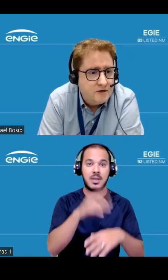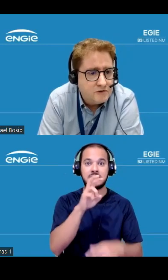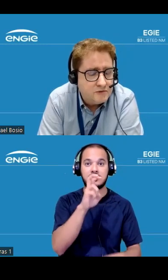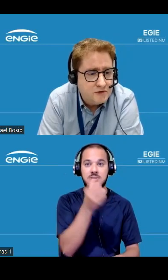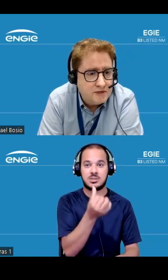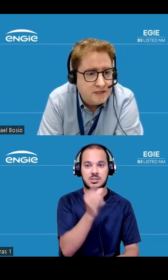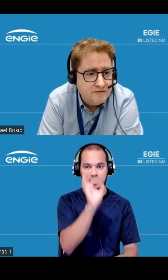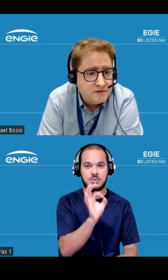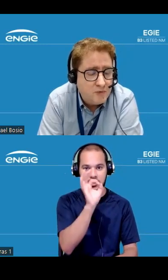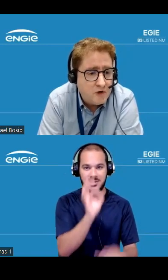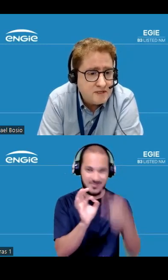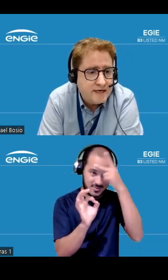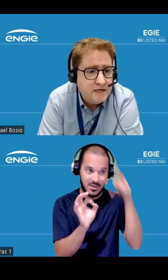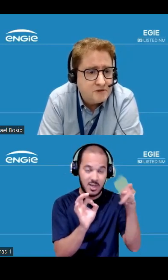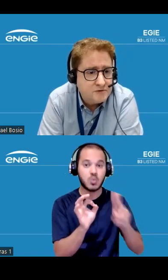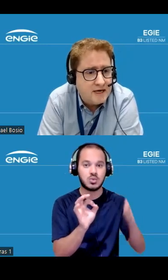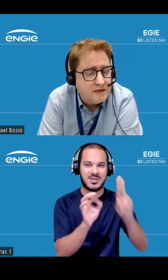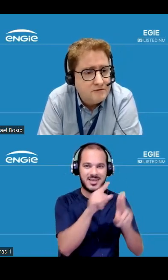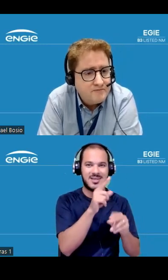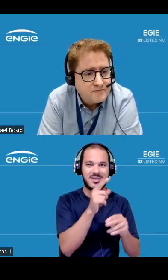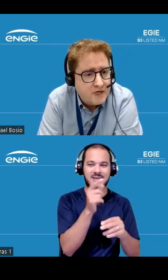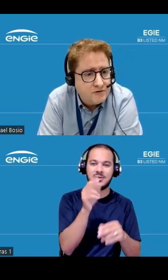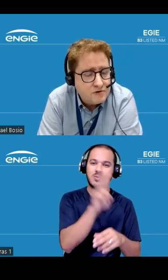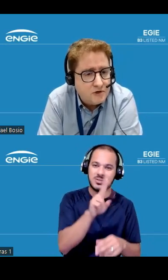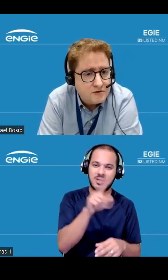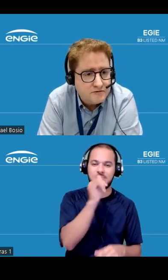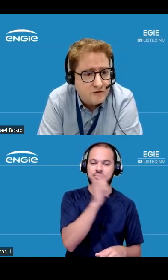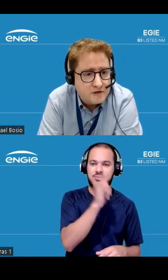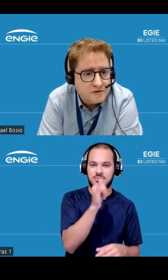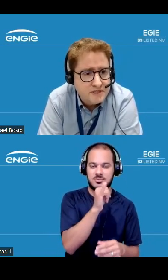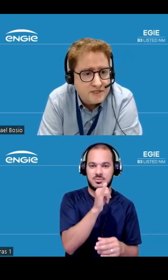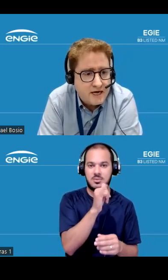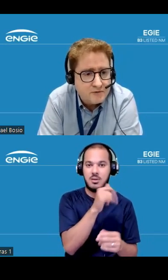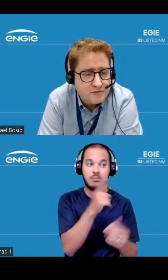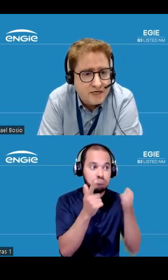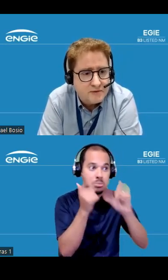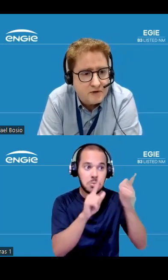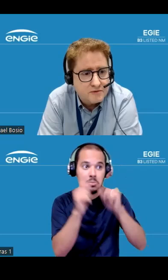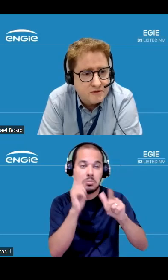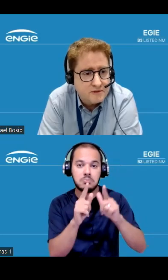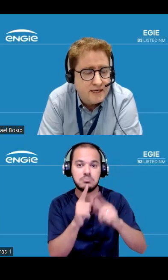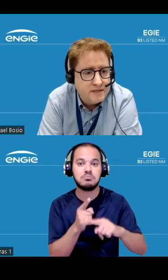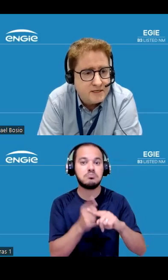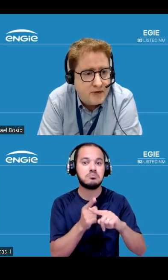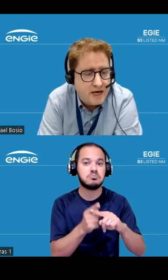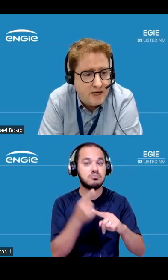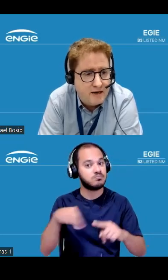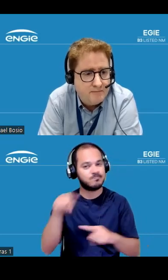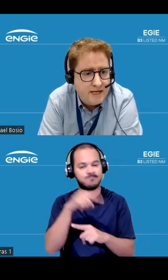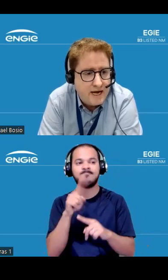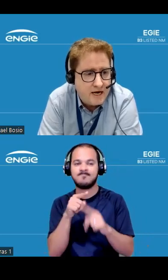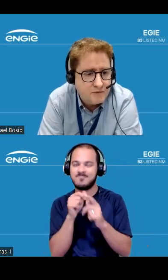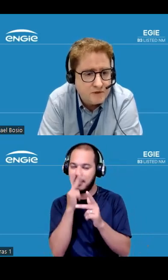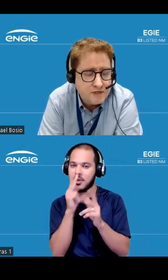consumidores livres mostra é resultado dos nossos esforços de estarmos mais próximos aos clientes a